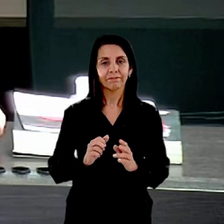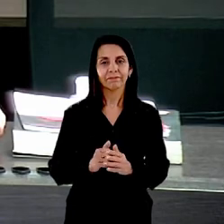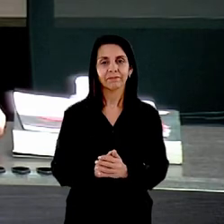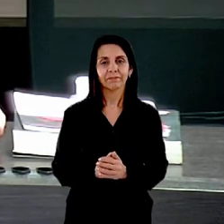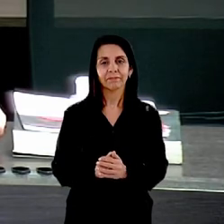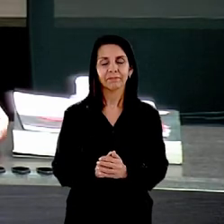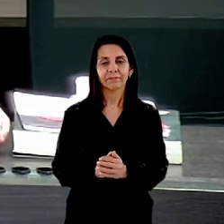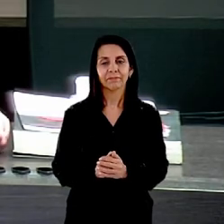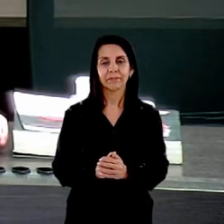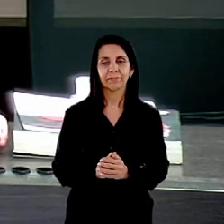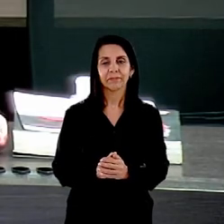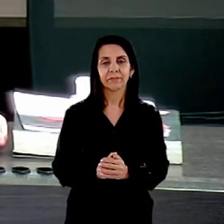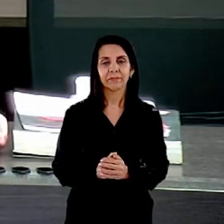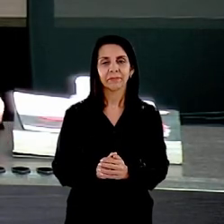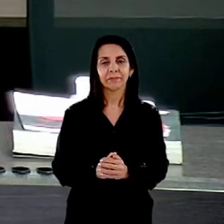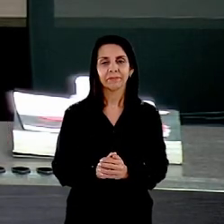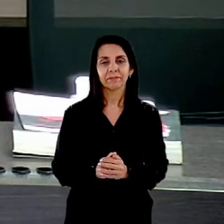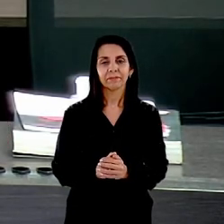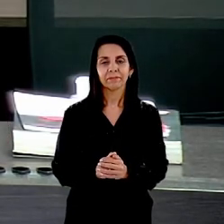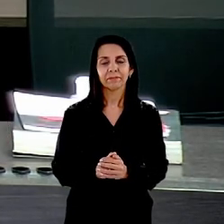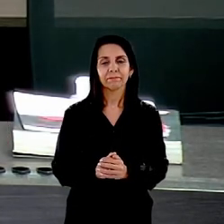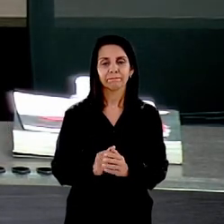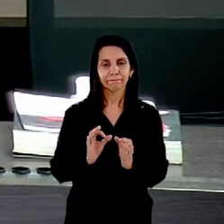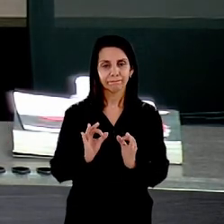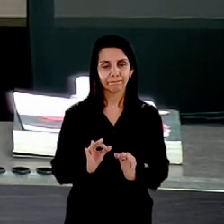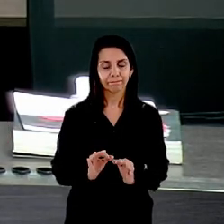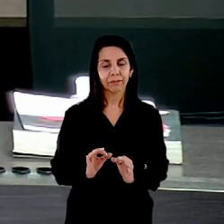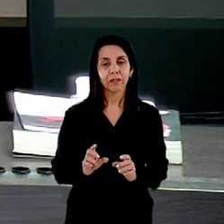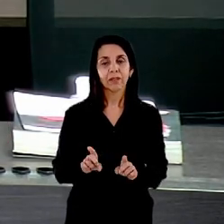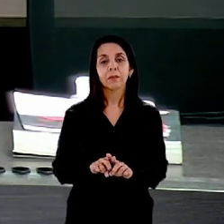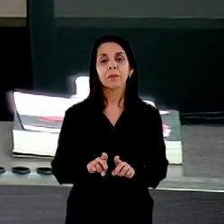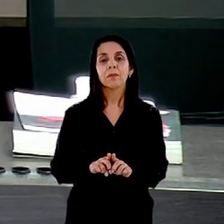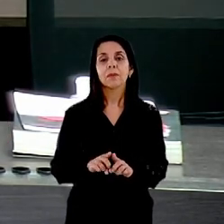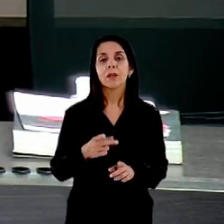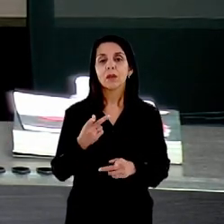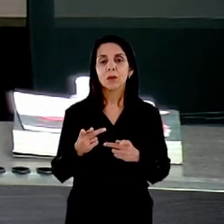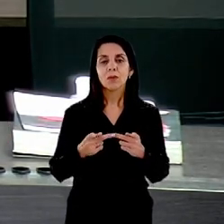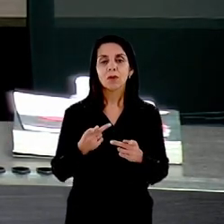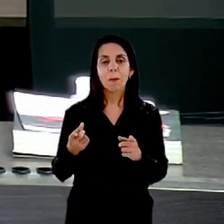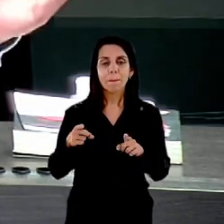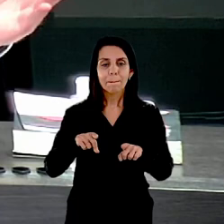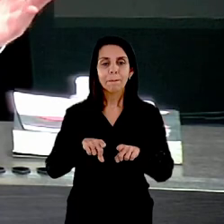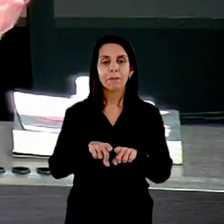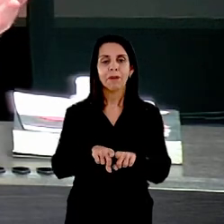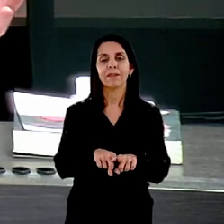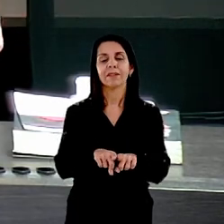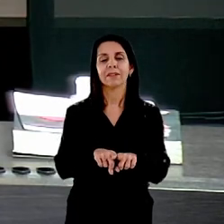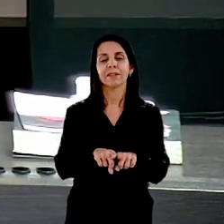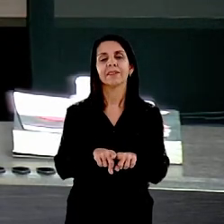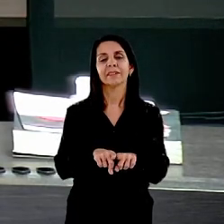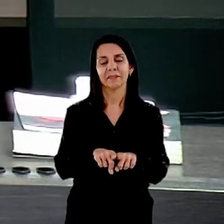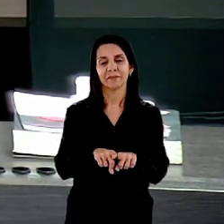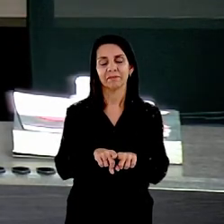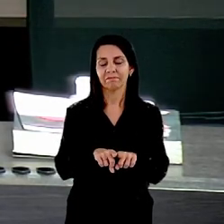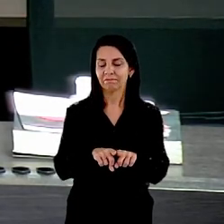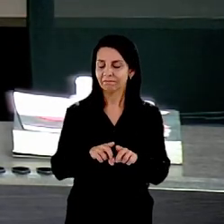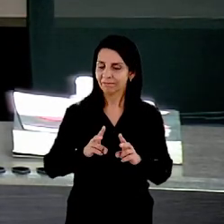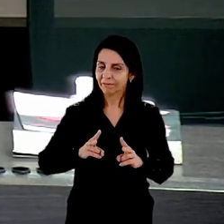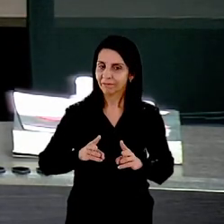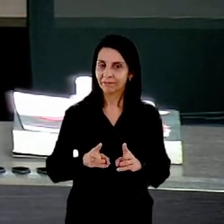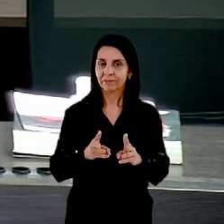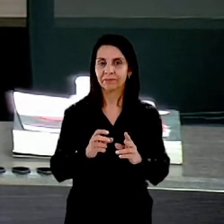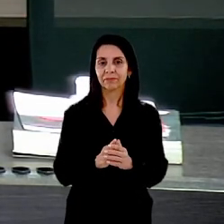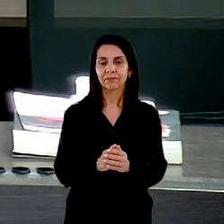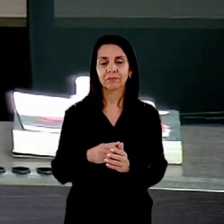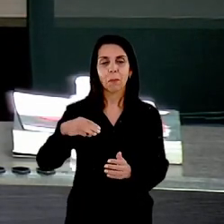absolutamente pertinentes mas ressalto a corrigidoria nacional é uma parceira do CDDF em todos os momentos doutor